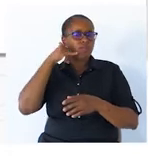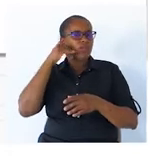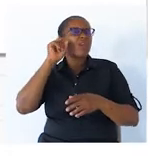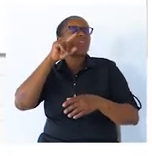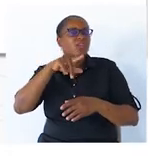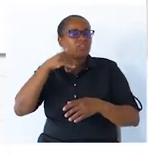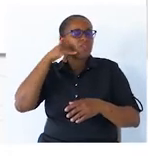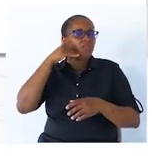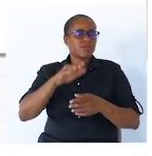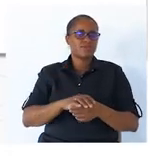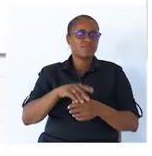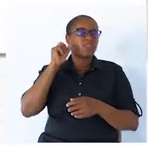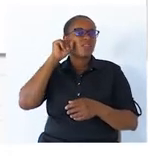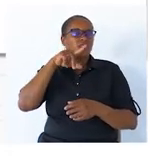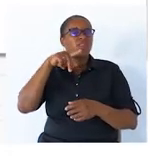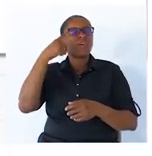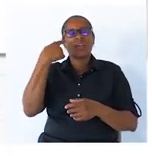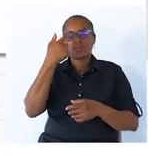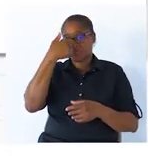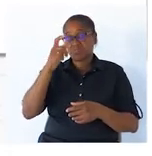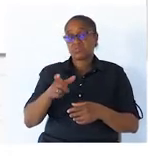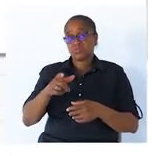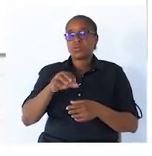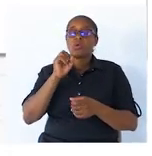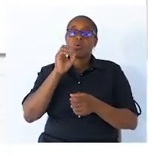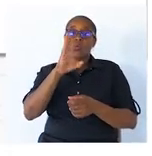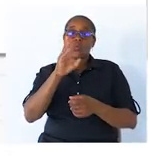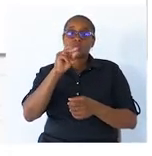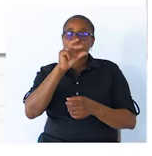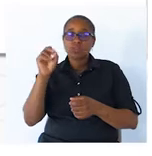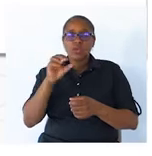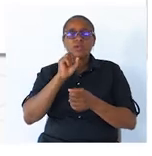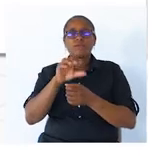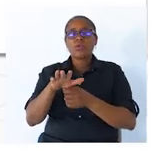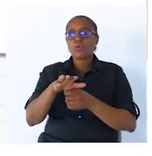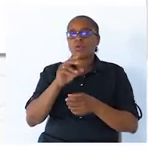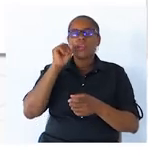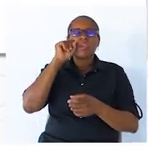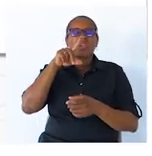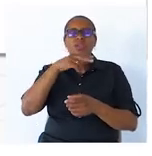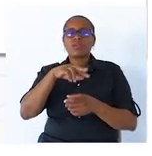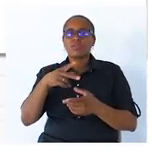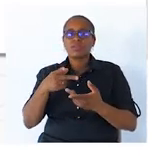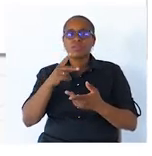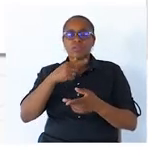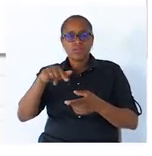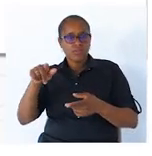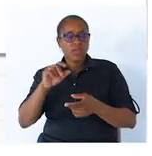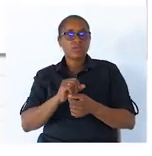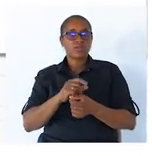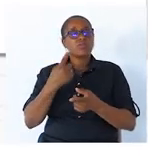telefona? Telefona alguém. O João enviou. Mas enviou o quê? Então quem envia, envia algo.